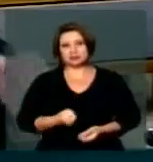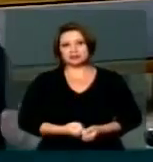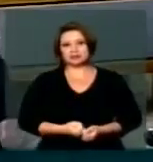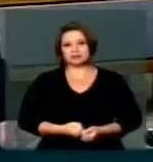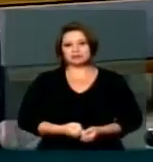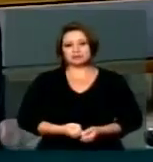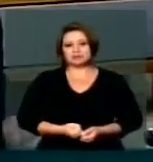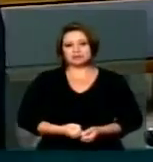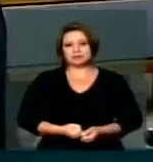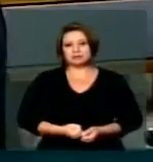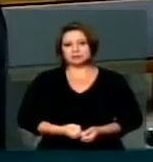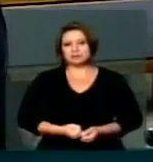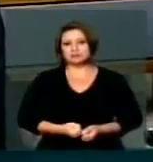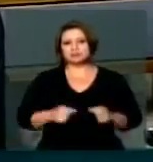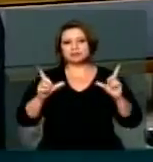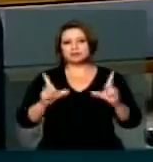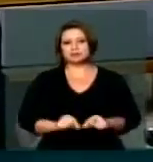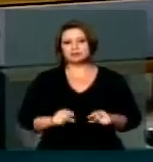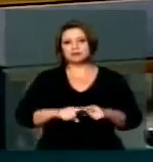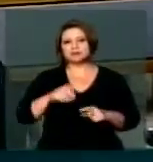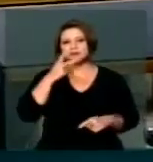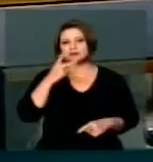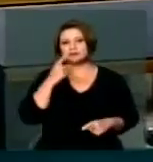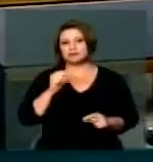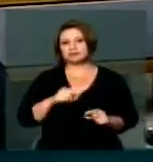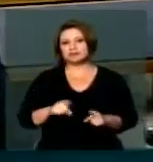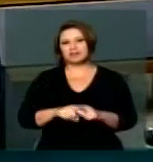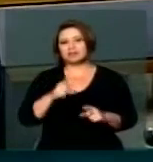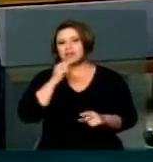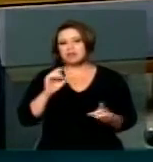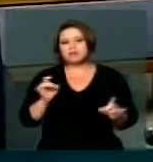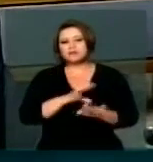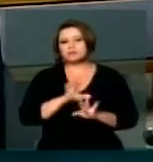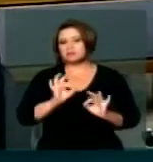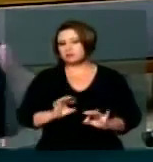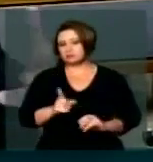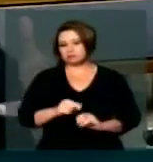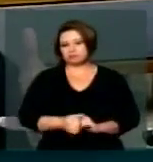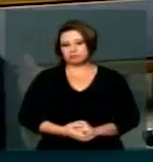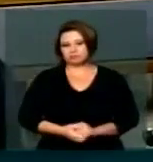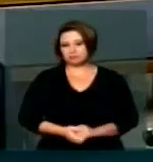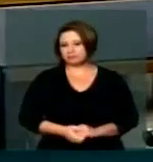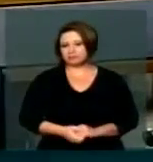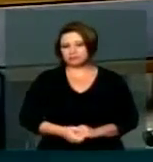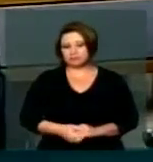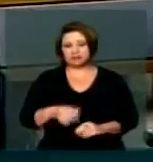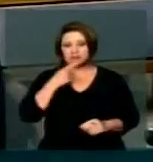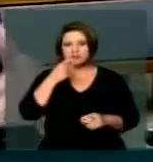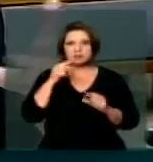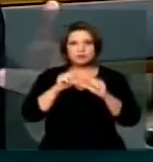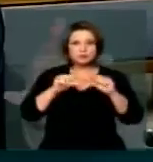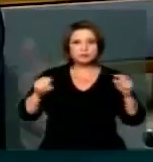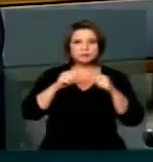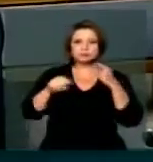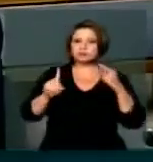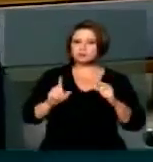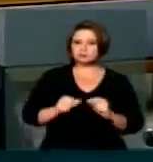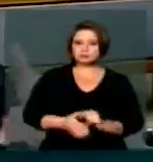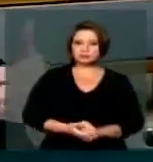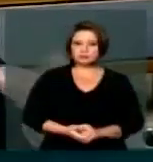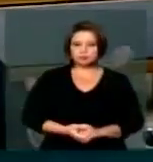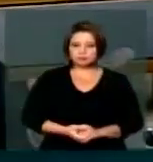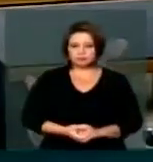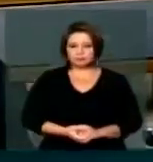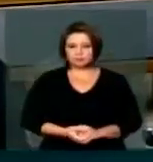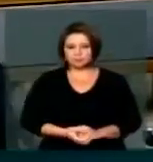Já concluindo Senhor presidente Do resumo Que ela fala Um resumo incompleto É uma frase totalmente sem sentido Porque o resumo